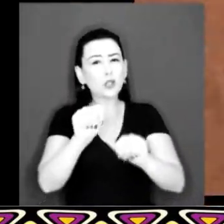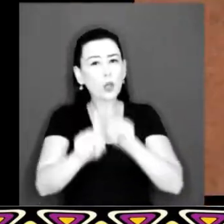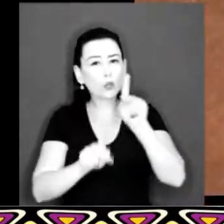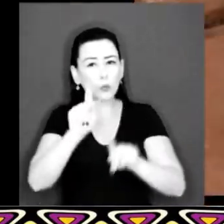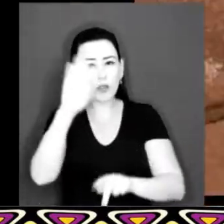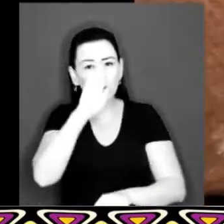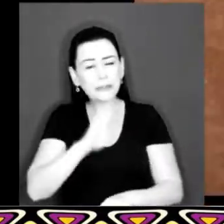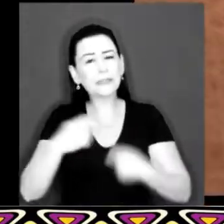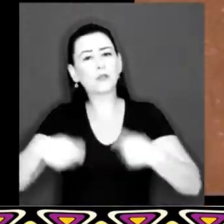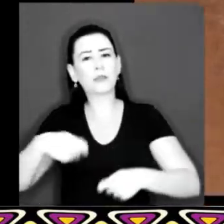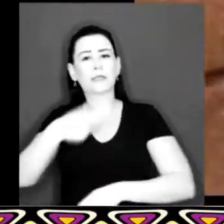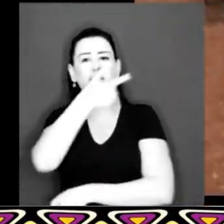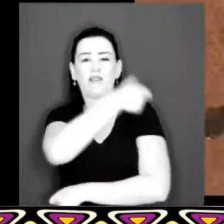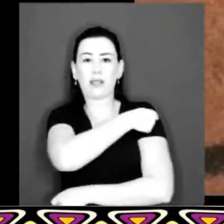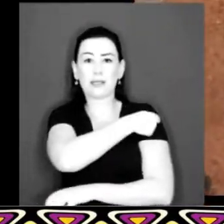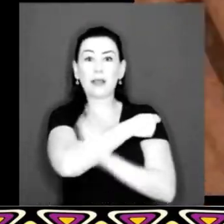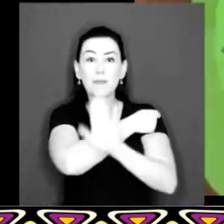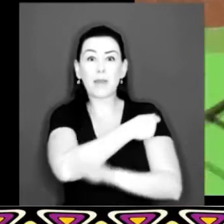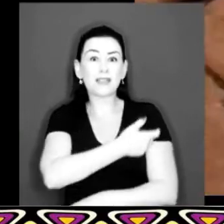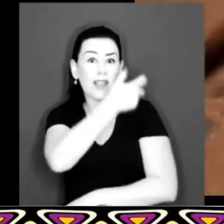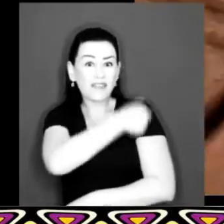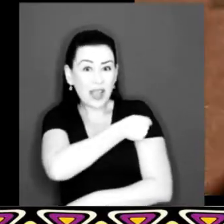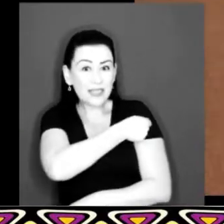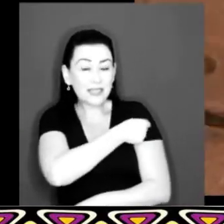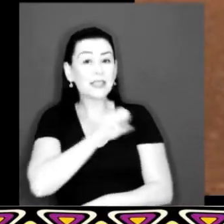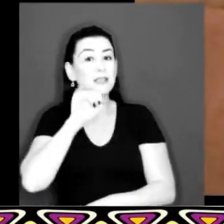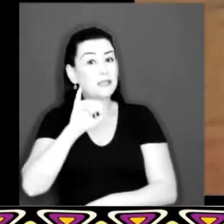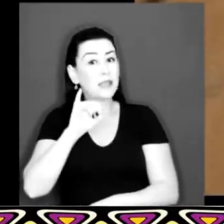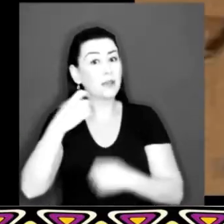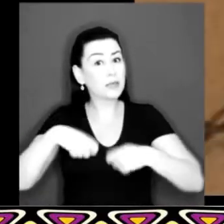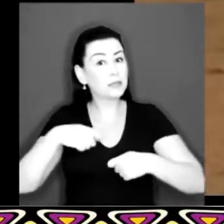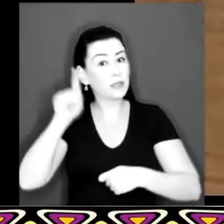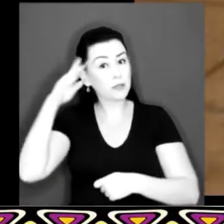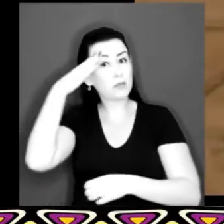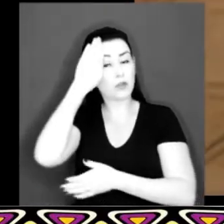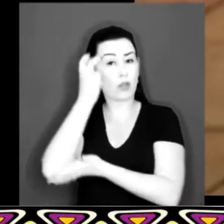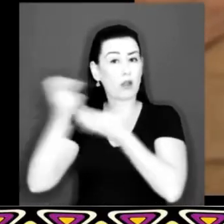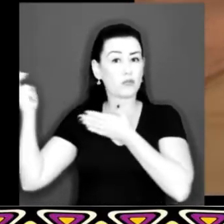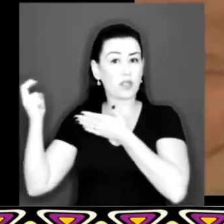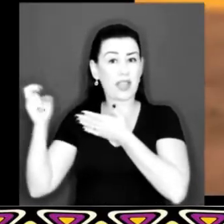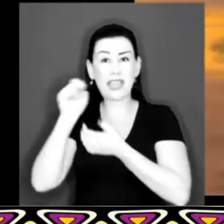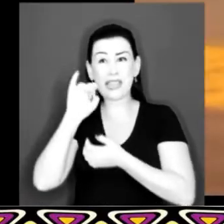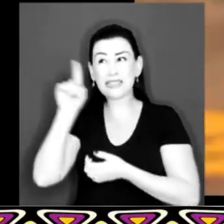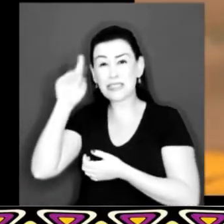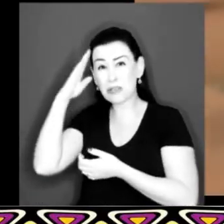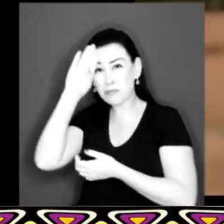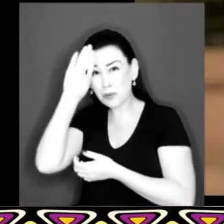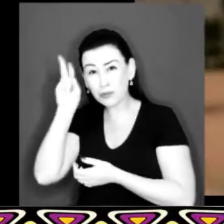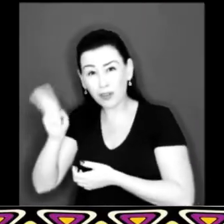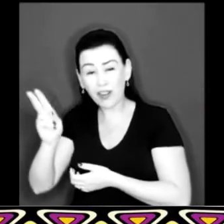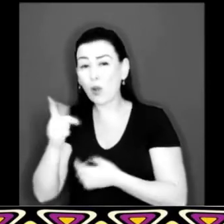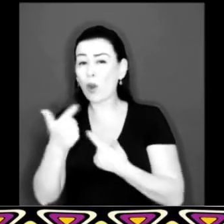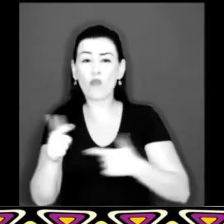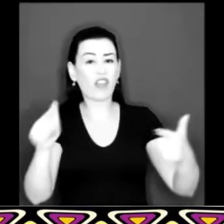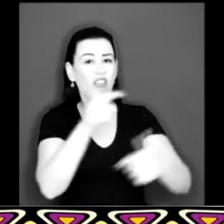vacilado Mas a vacina Só vem se ele cair Não tem vacina Sem impeachment